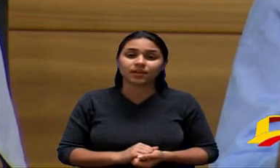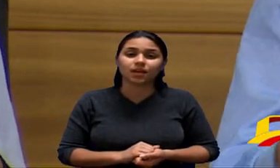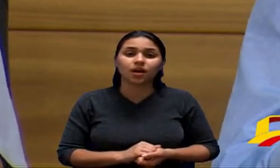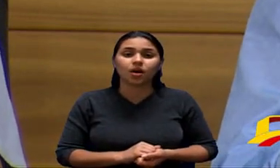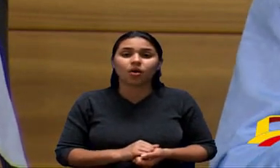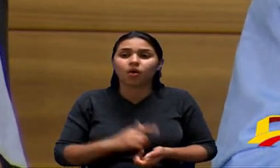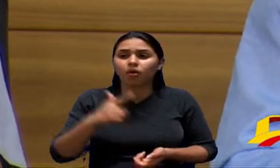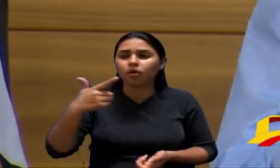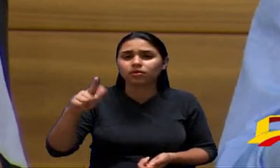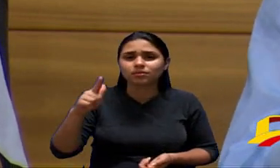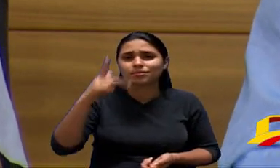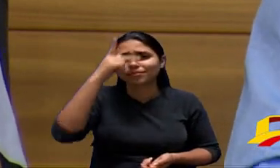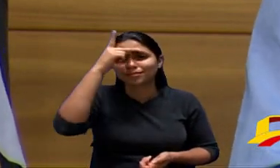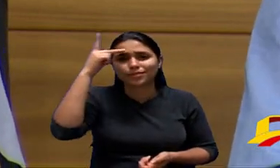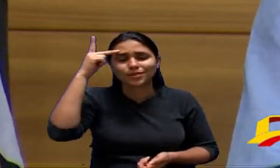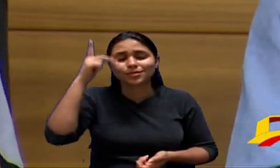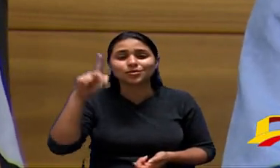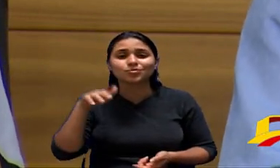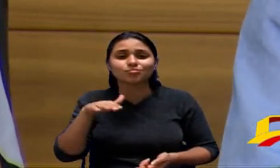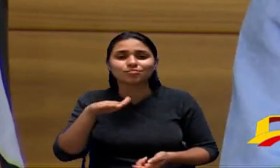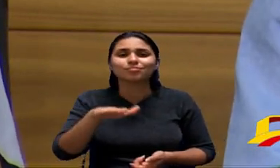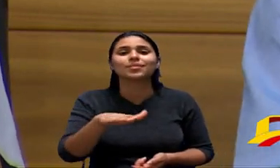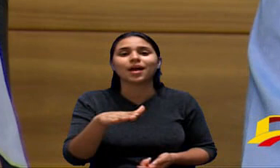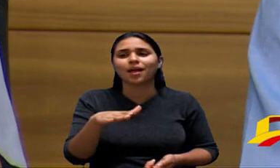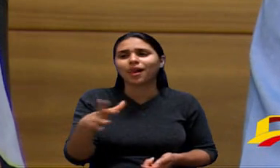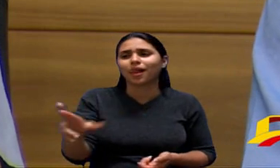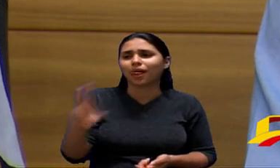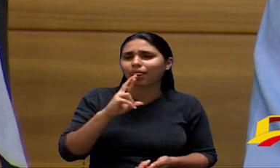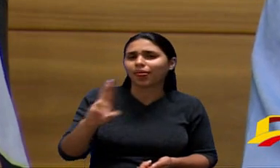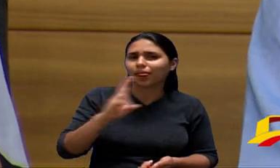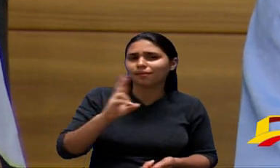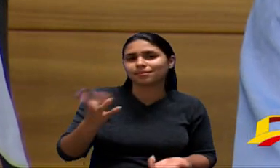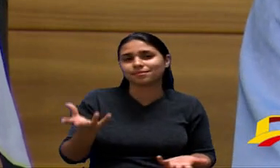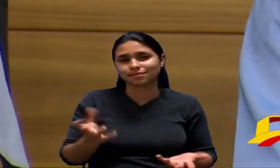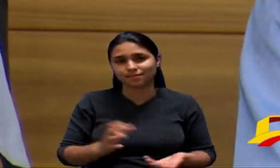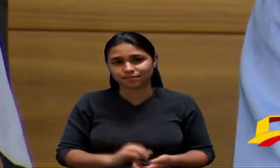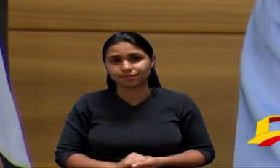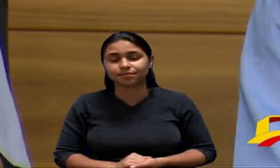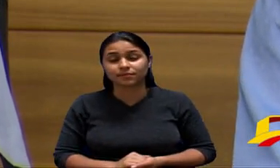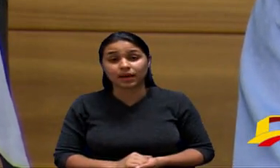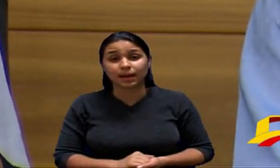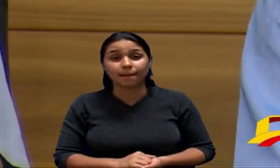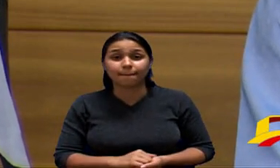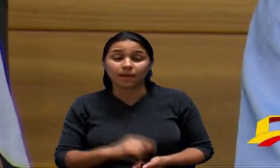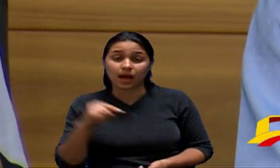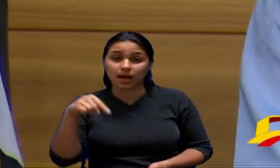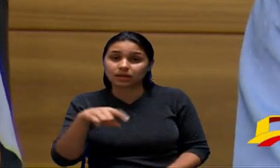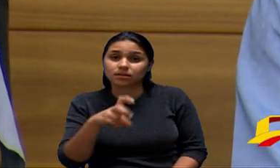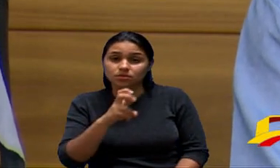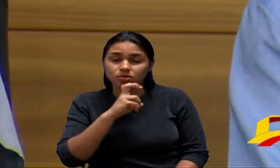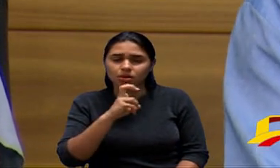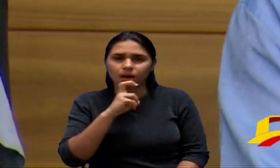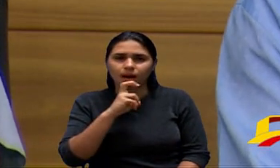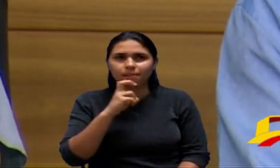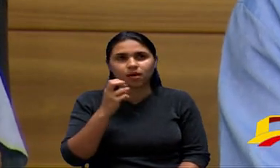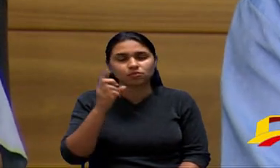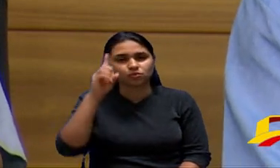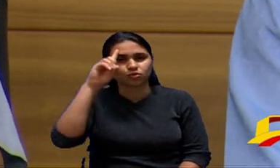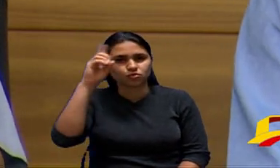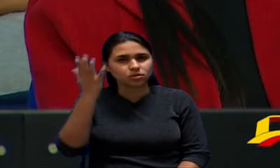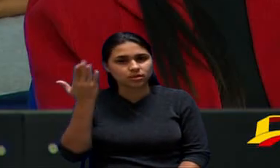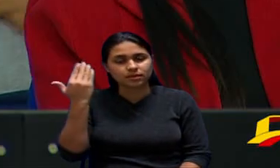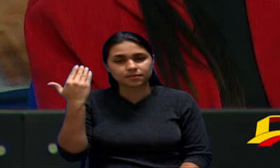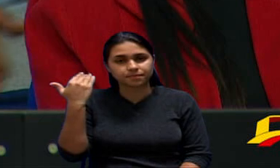passageiro reclamação sobre combustível que a gente tem visto aqui principalmente Sorocaba ocorreu alguns dias atrás foi matéria